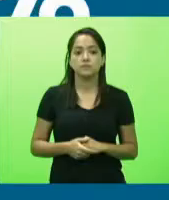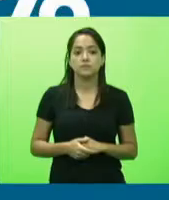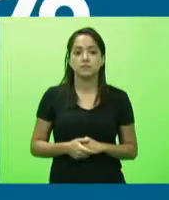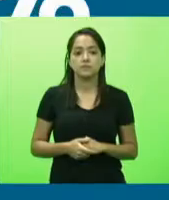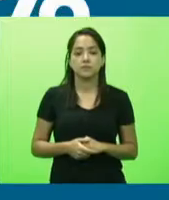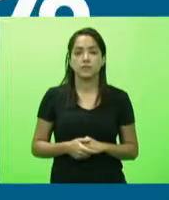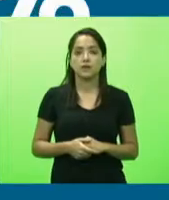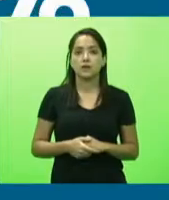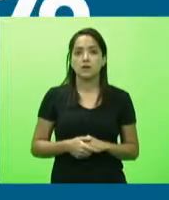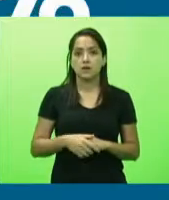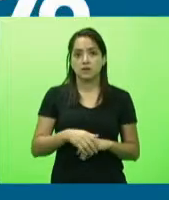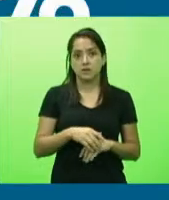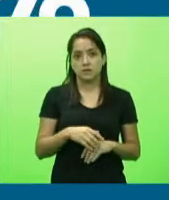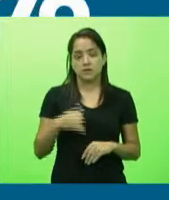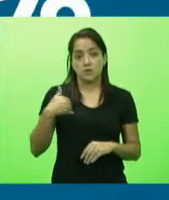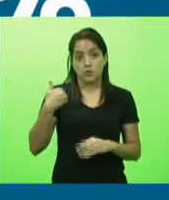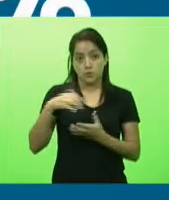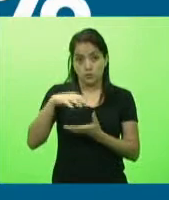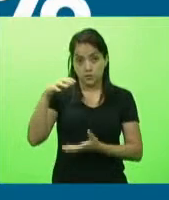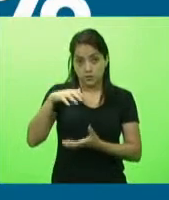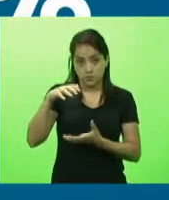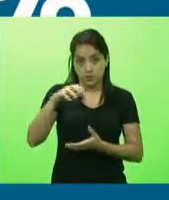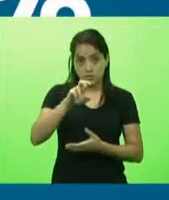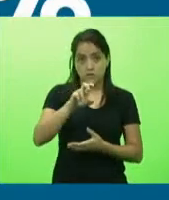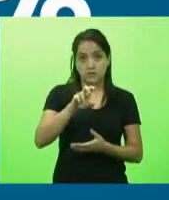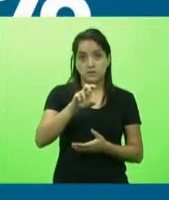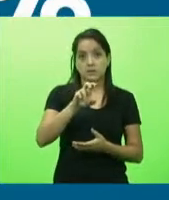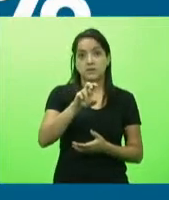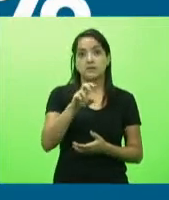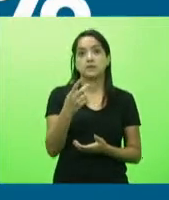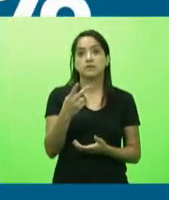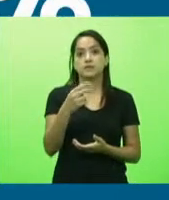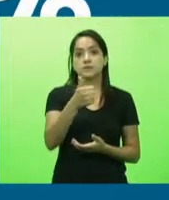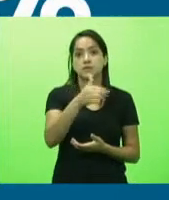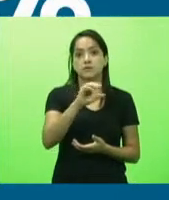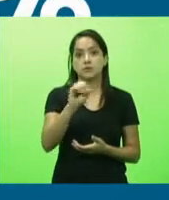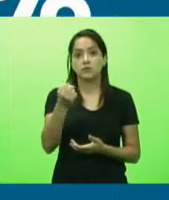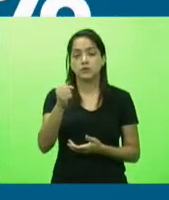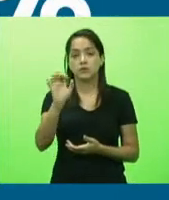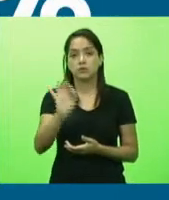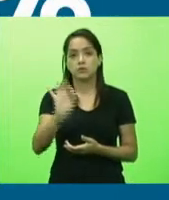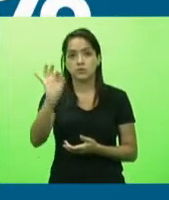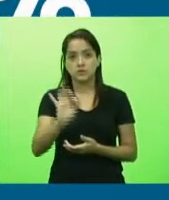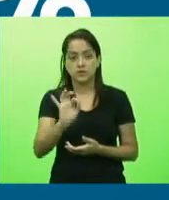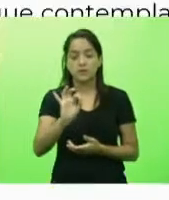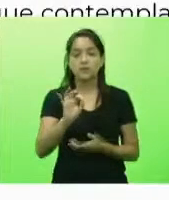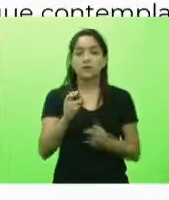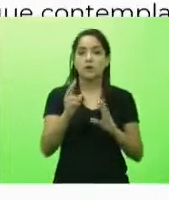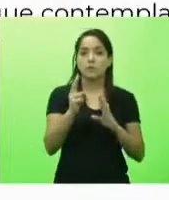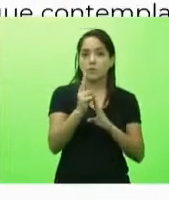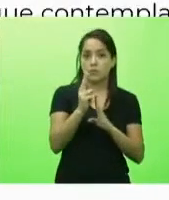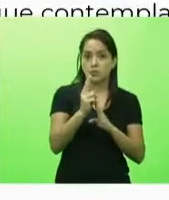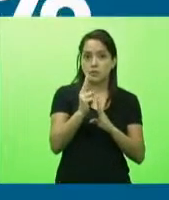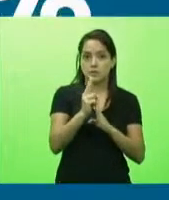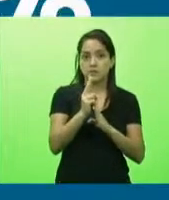os idosos institucionalizados 108% população indígena 58% os com deficiência institucionalizados 109